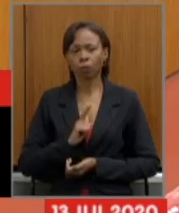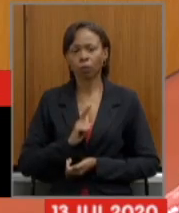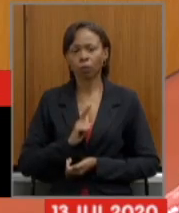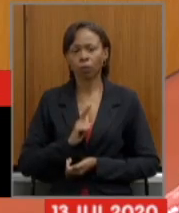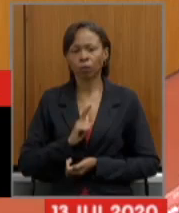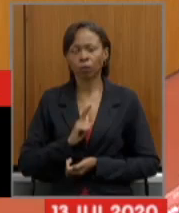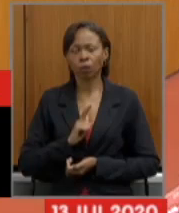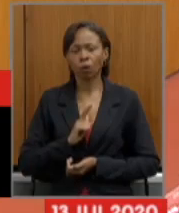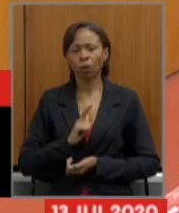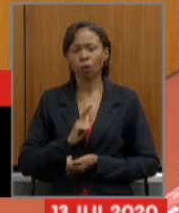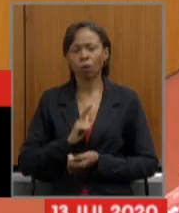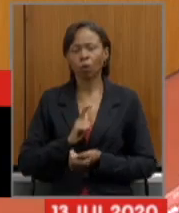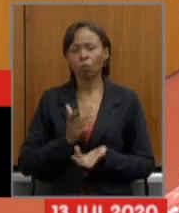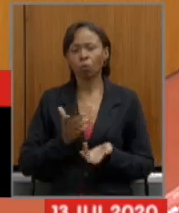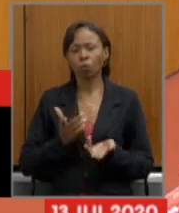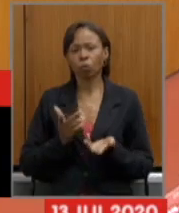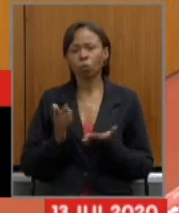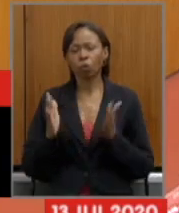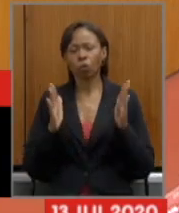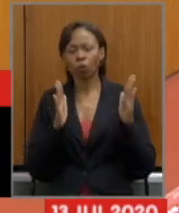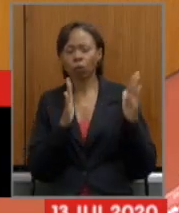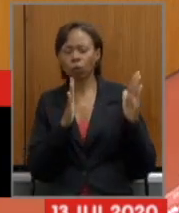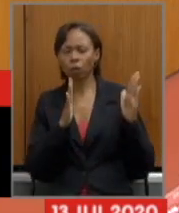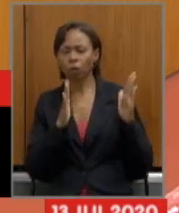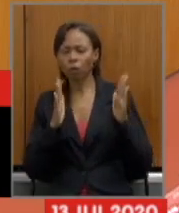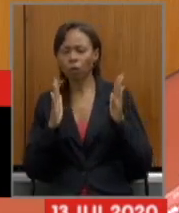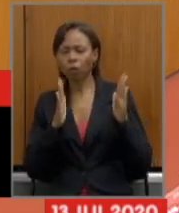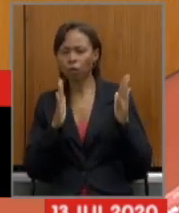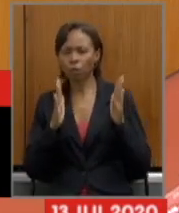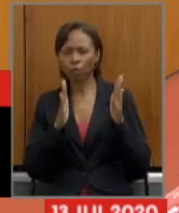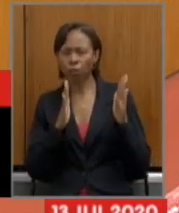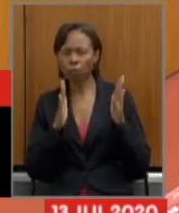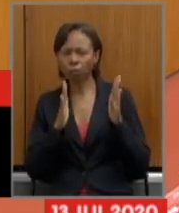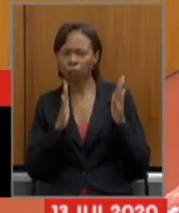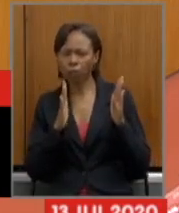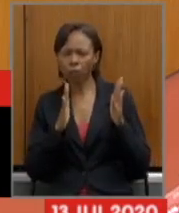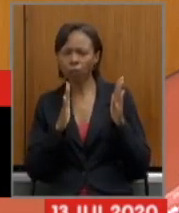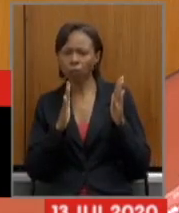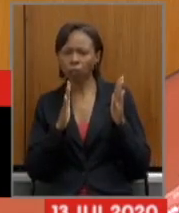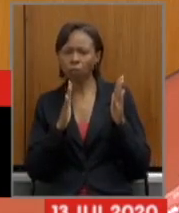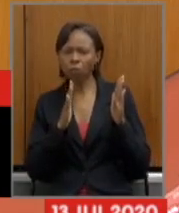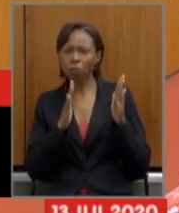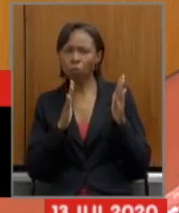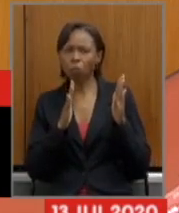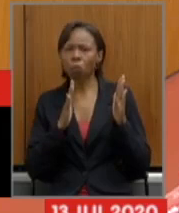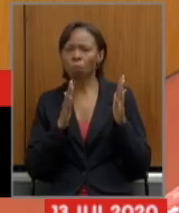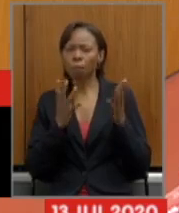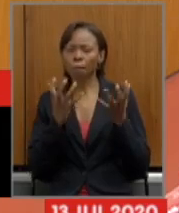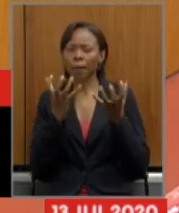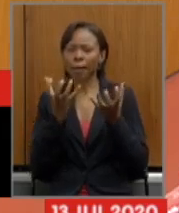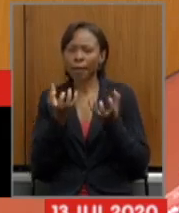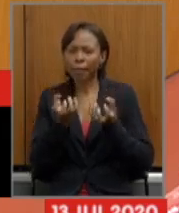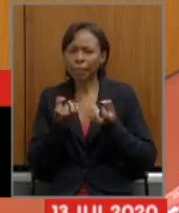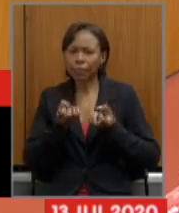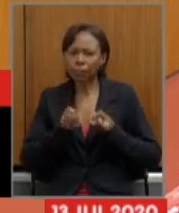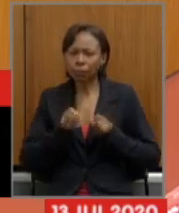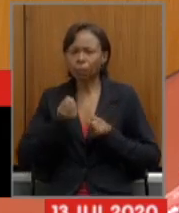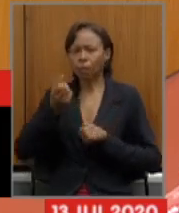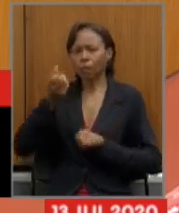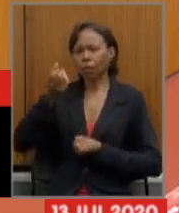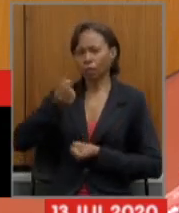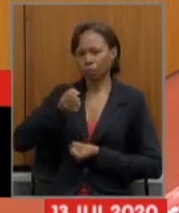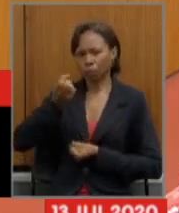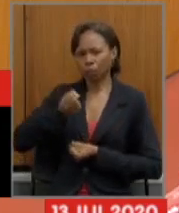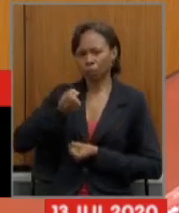temporalidade para o recebimento da pensão de acordo com